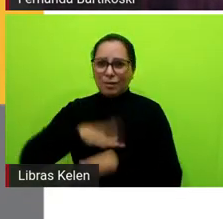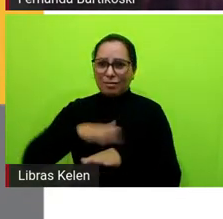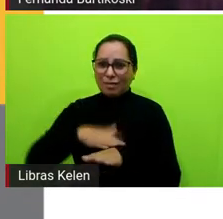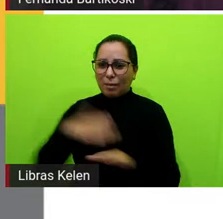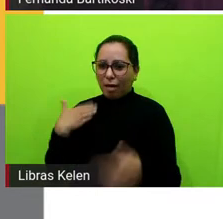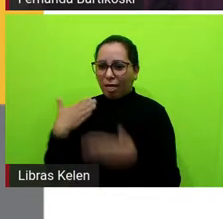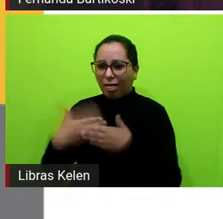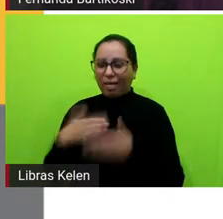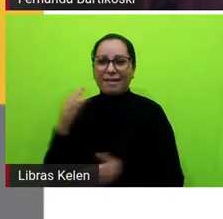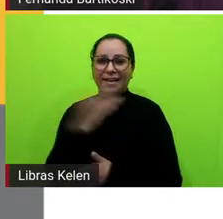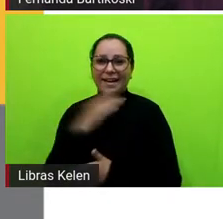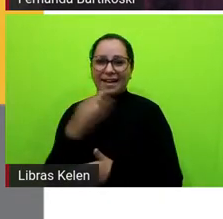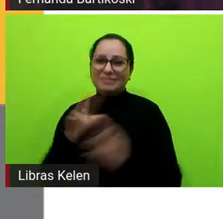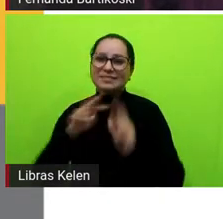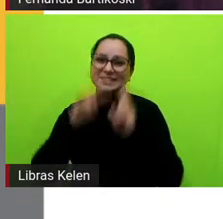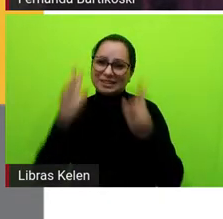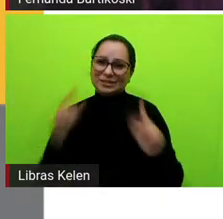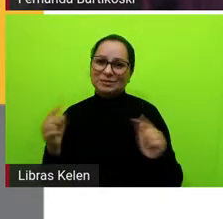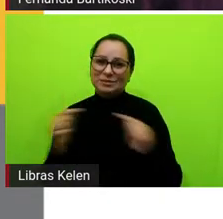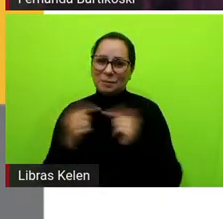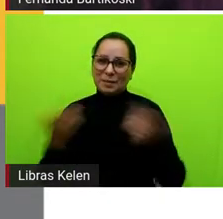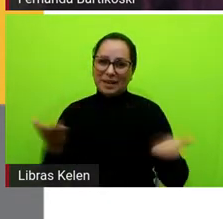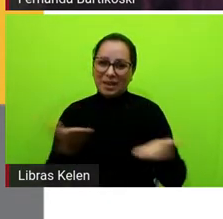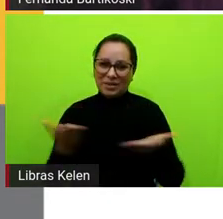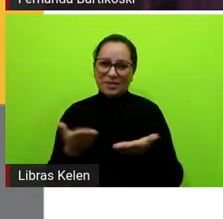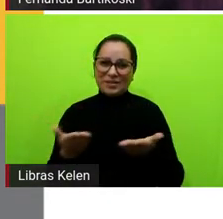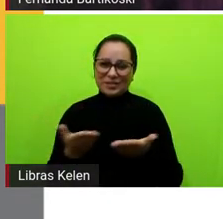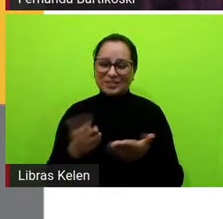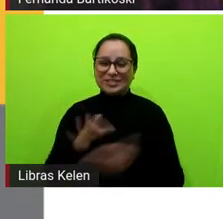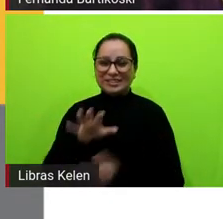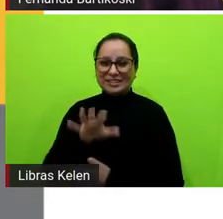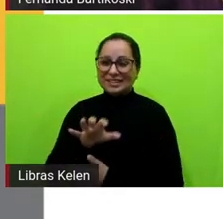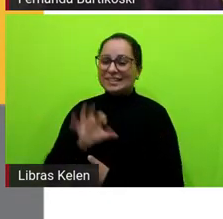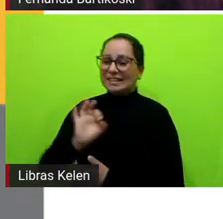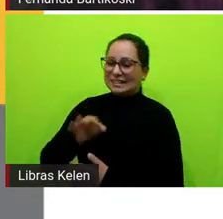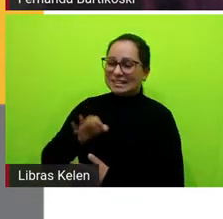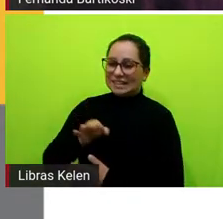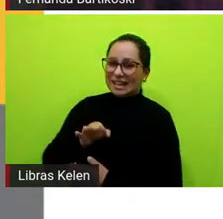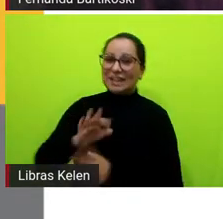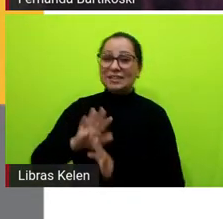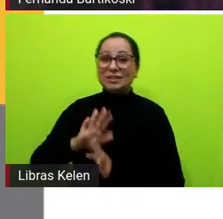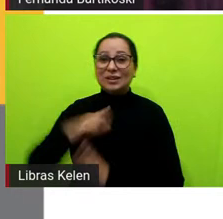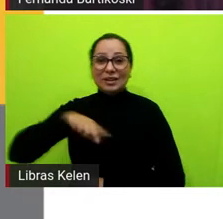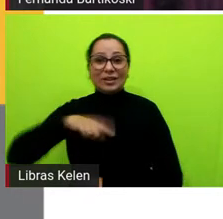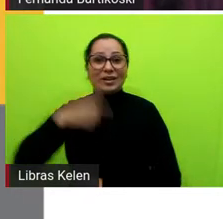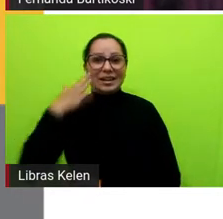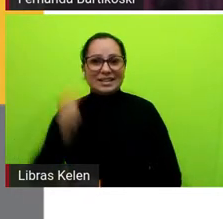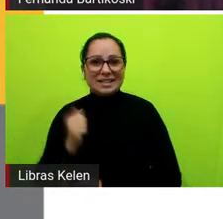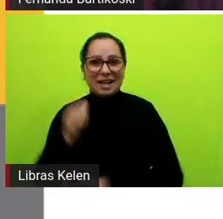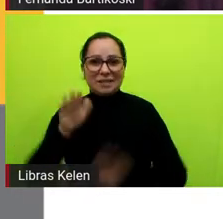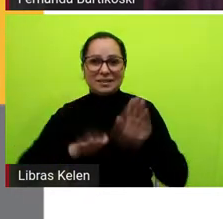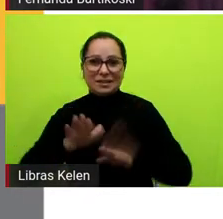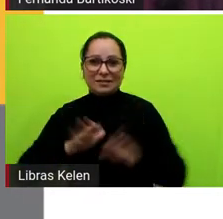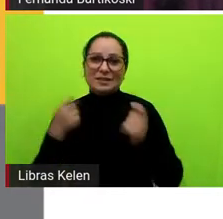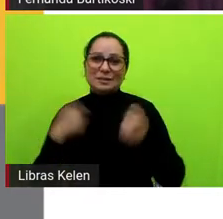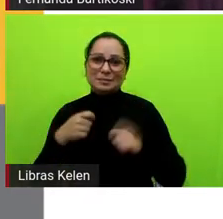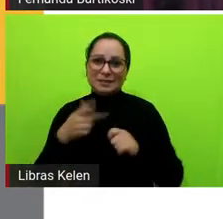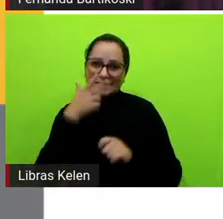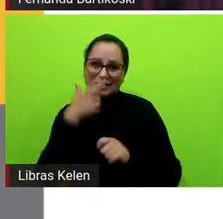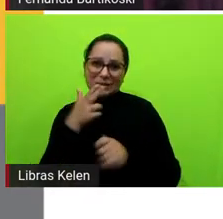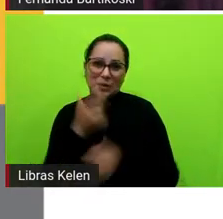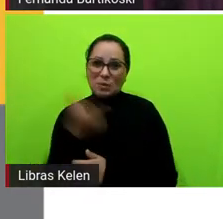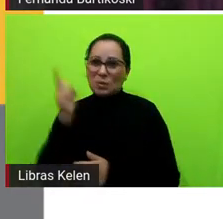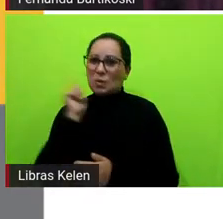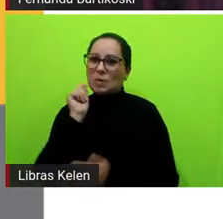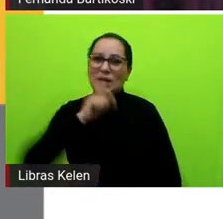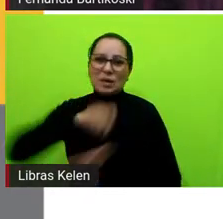questões né Anderson mais ou menos no sentido né isso é então a gente sabe que de repente a gente vai ter que lidar com outros autores